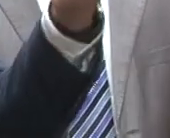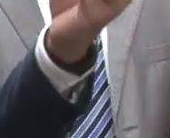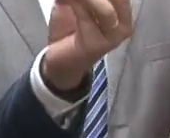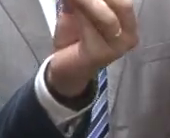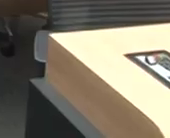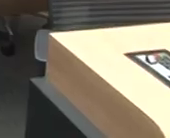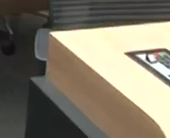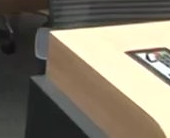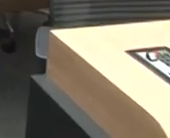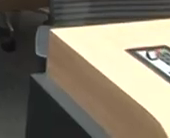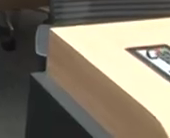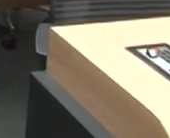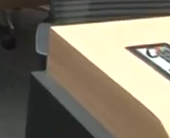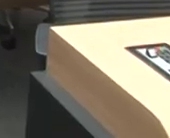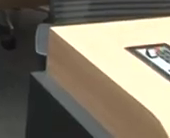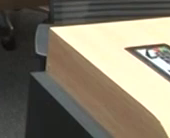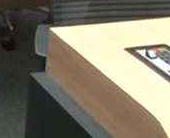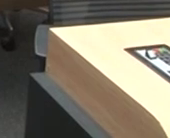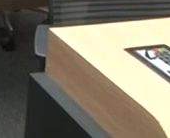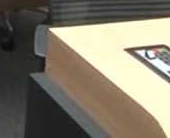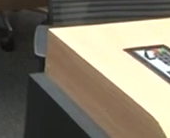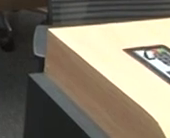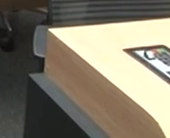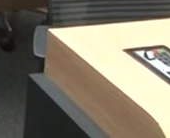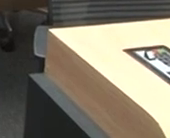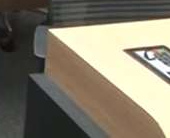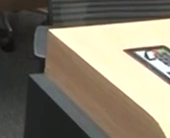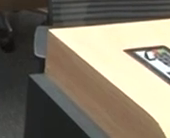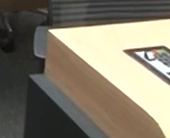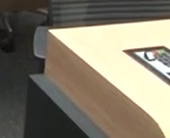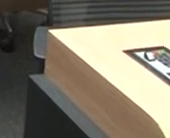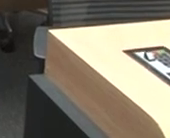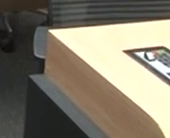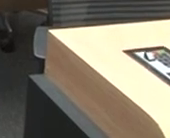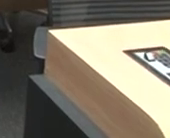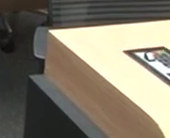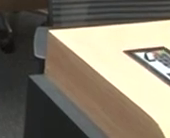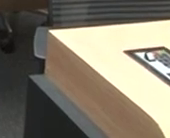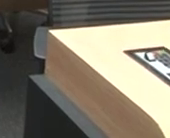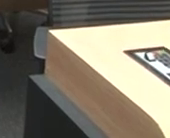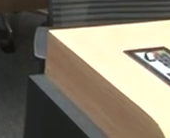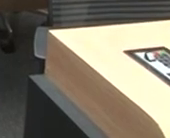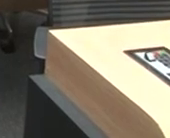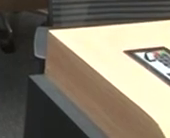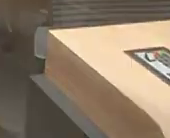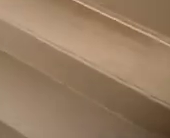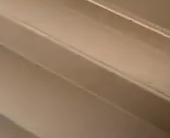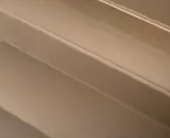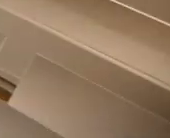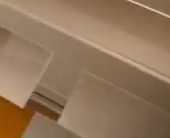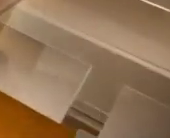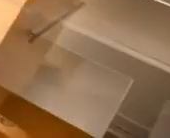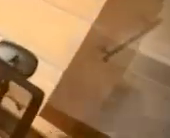que sugeriu também reuniões com representantes de órgãos públicos para acompanhar a tramitação dos pedidos.